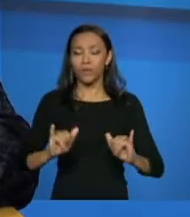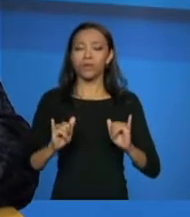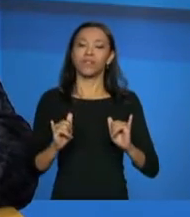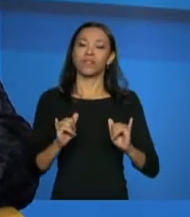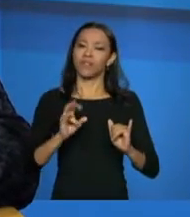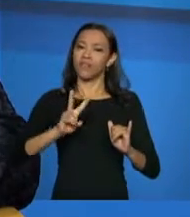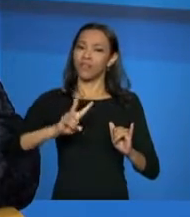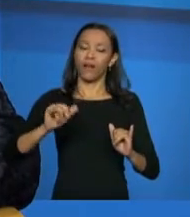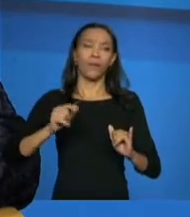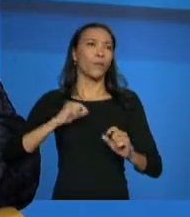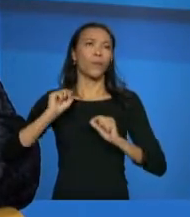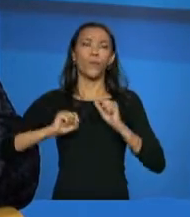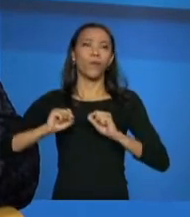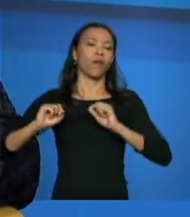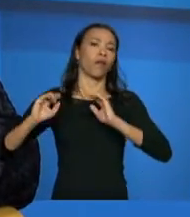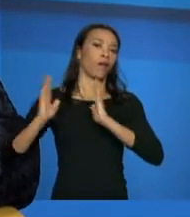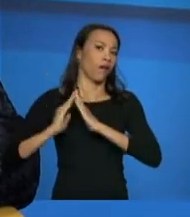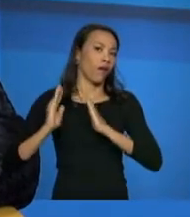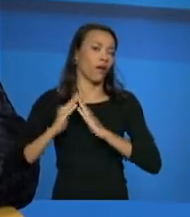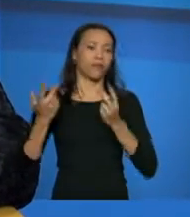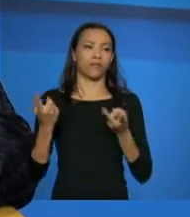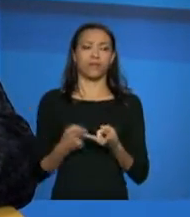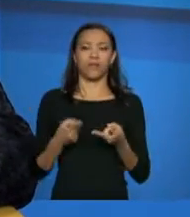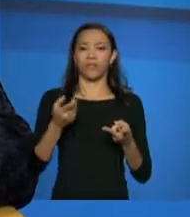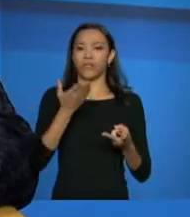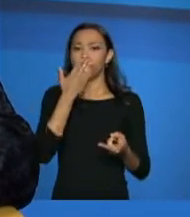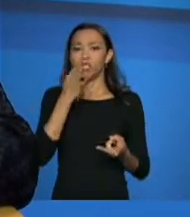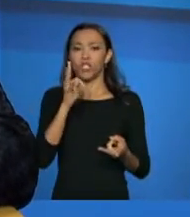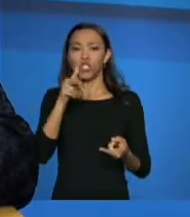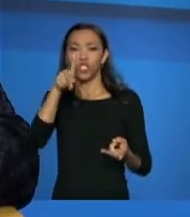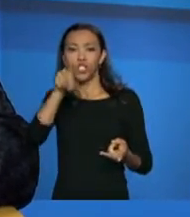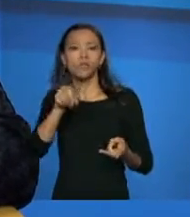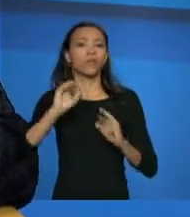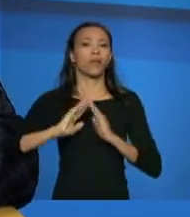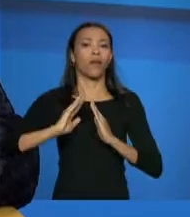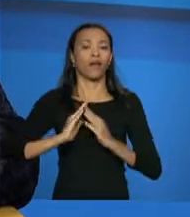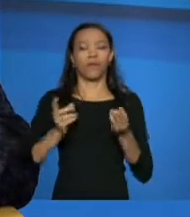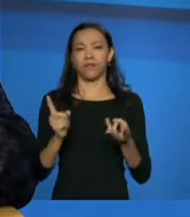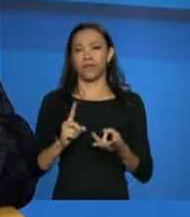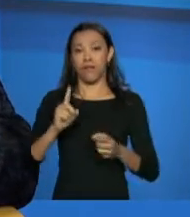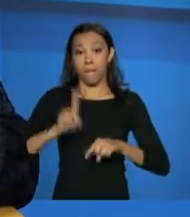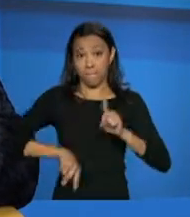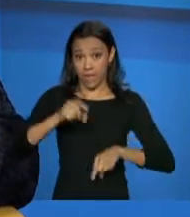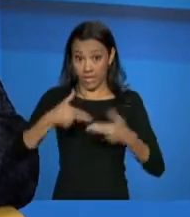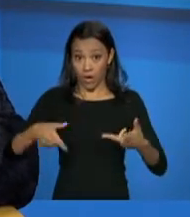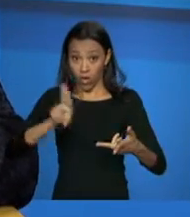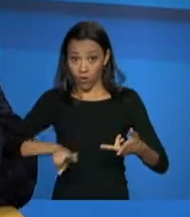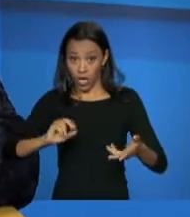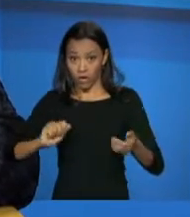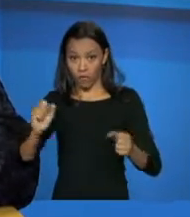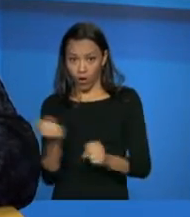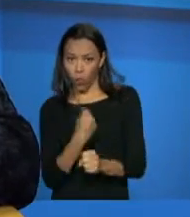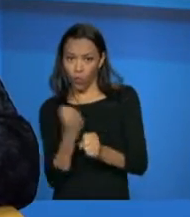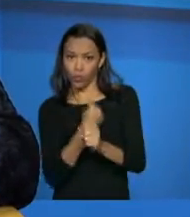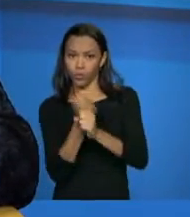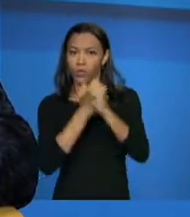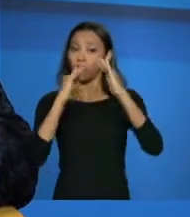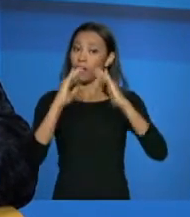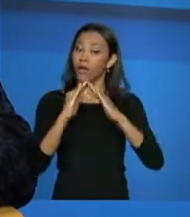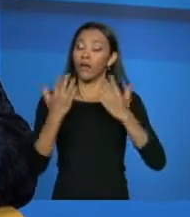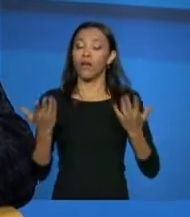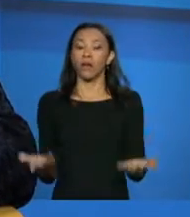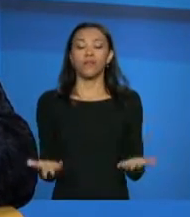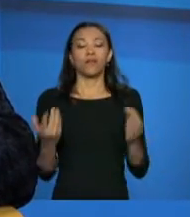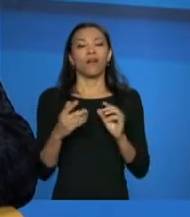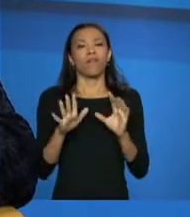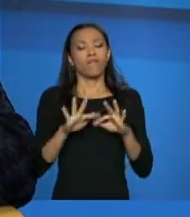vai desde a moradia, tipo de moradia, material que é construído, a situação econômica